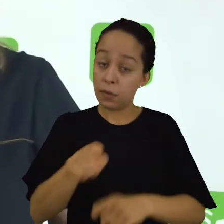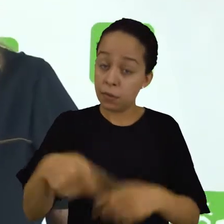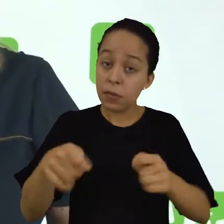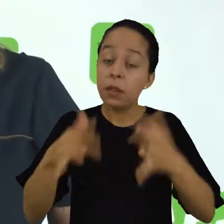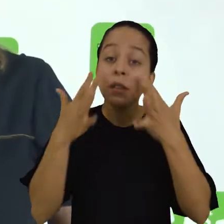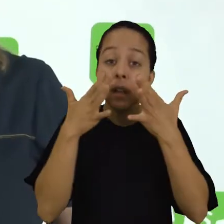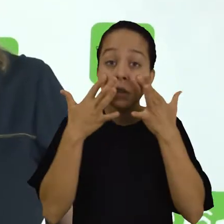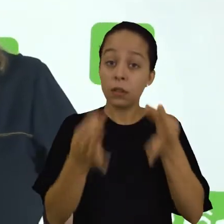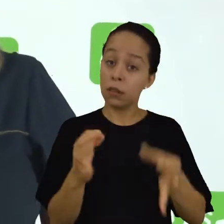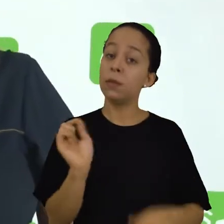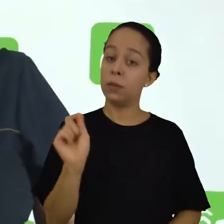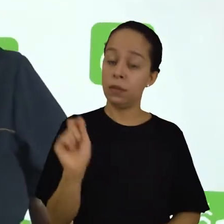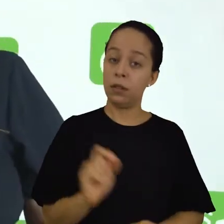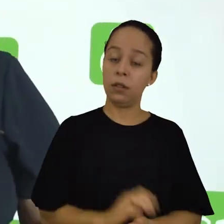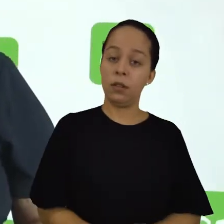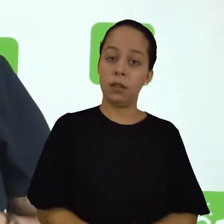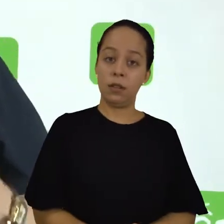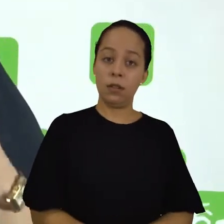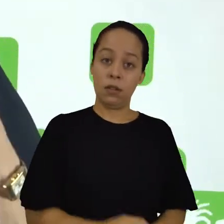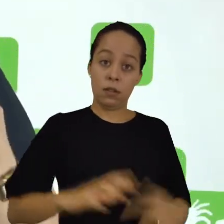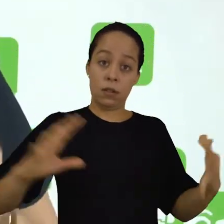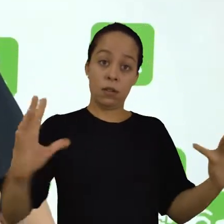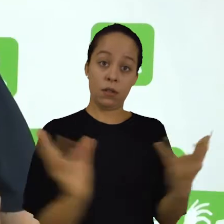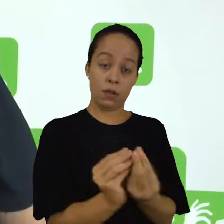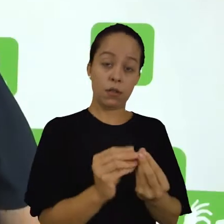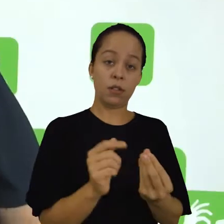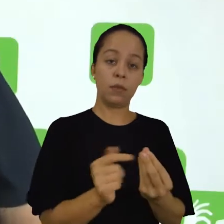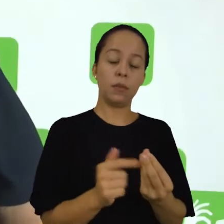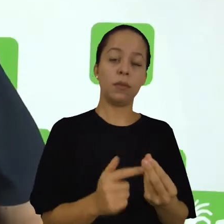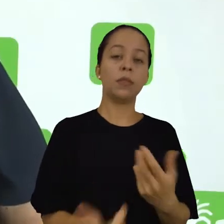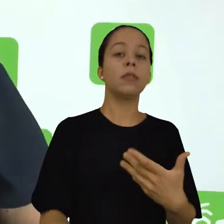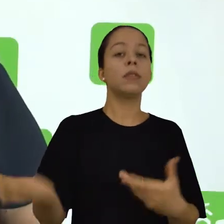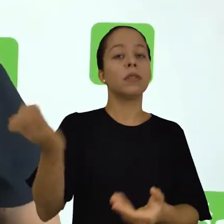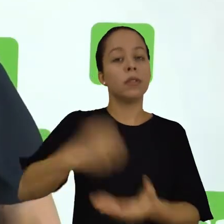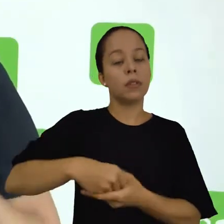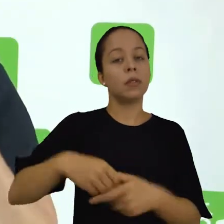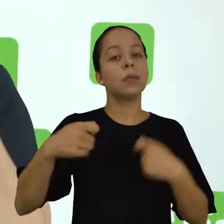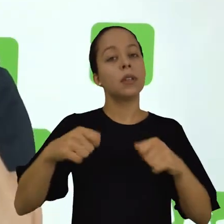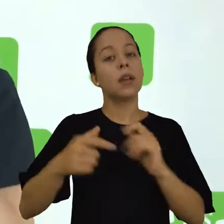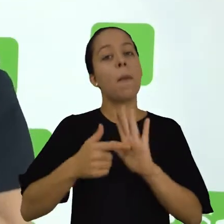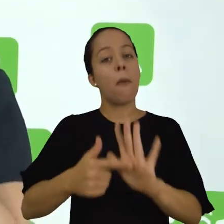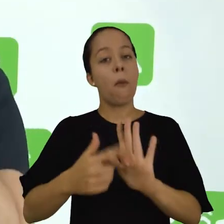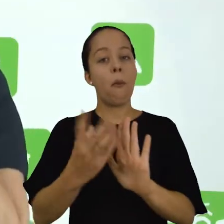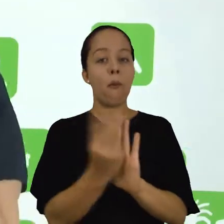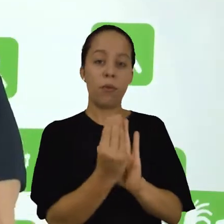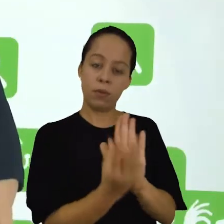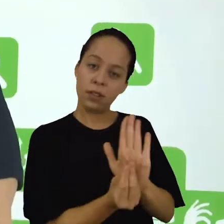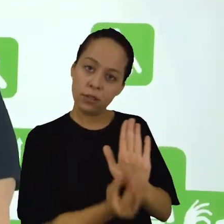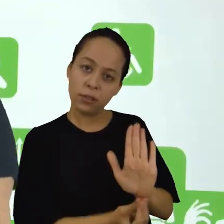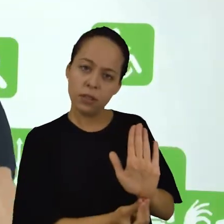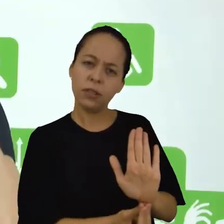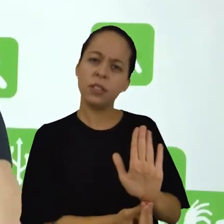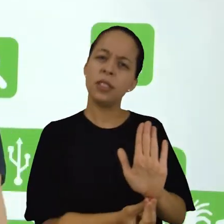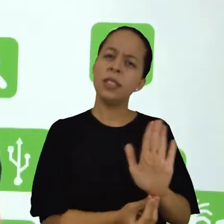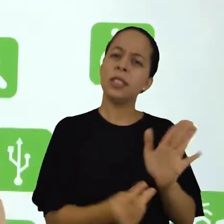você tem que prestar atenção no seguinte, o resumo ele deve reproduzir o conteúdo e não